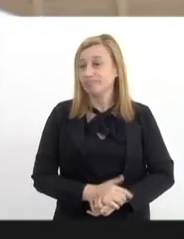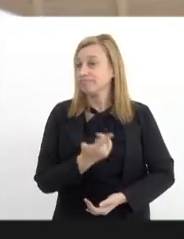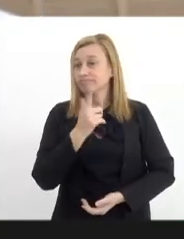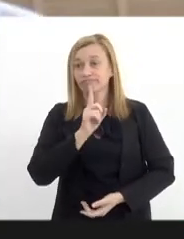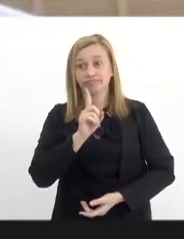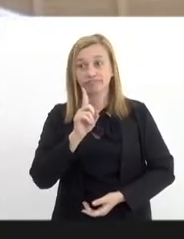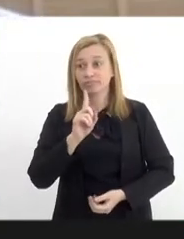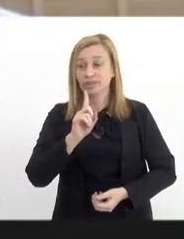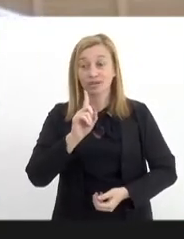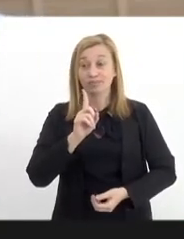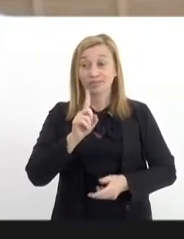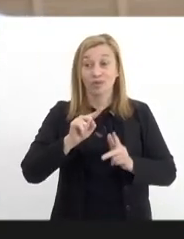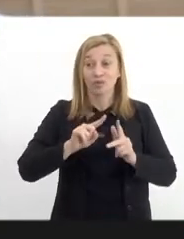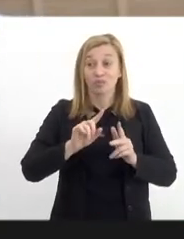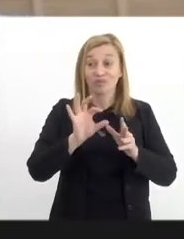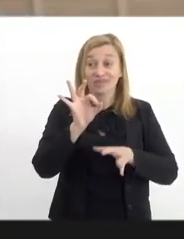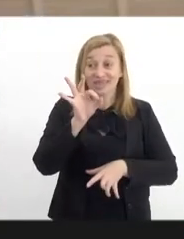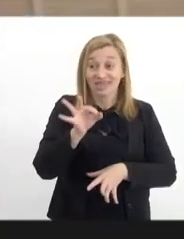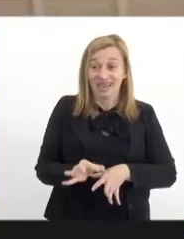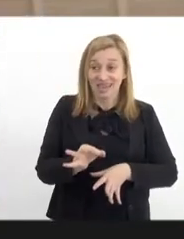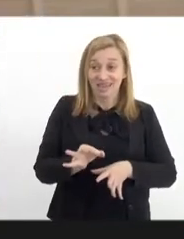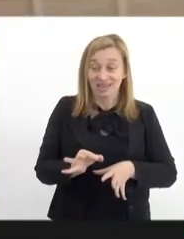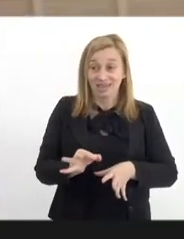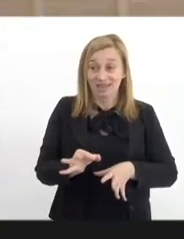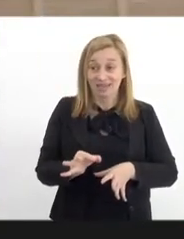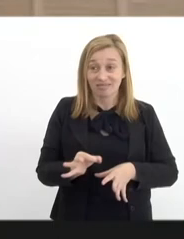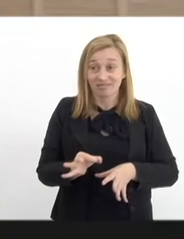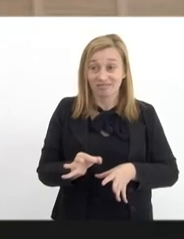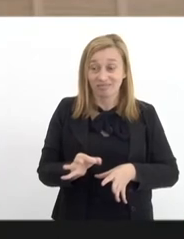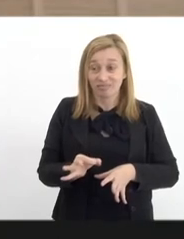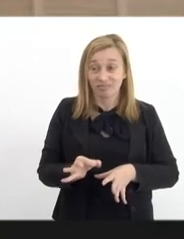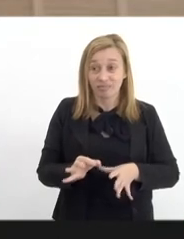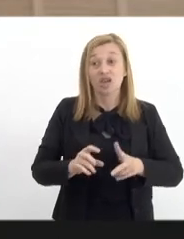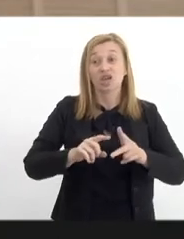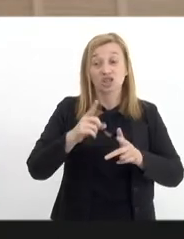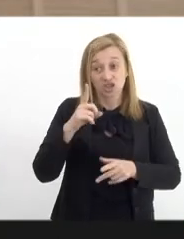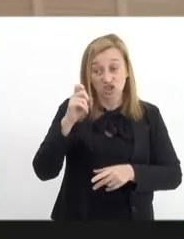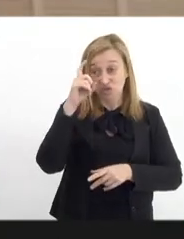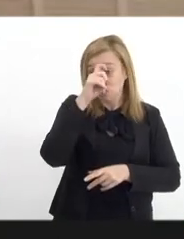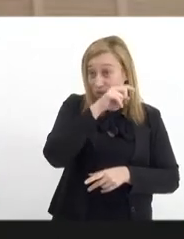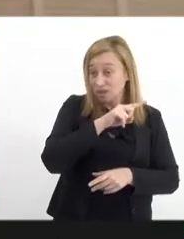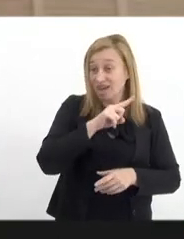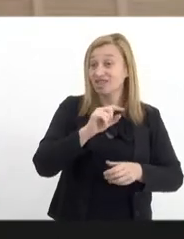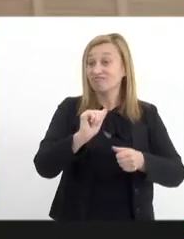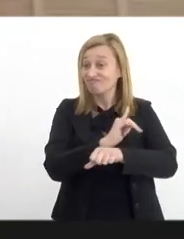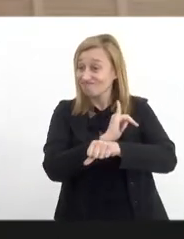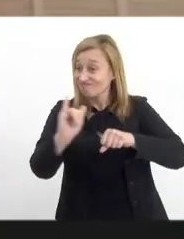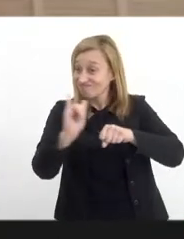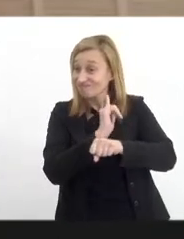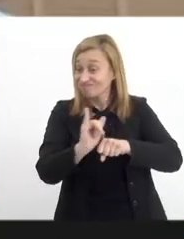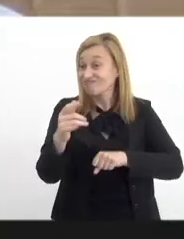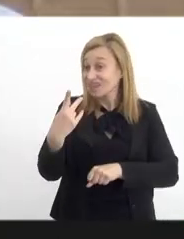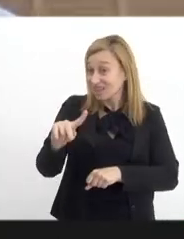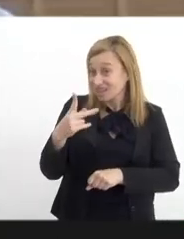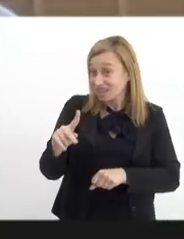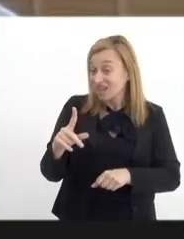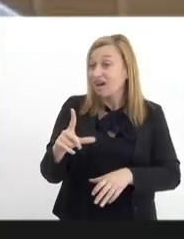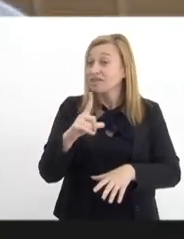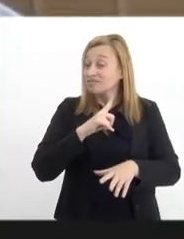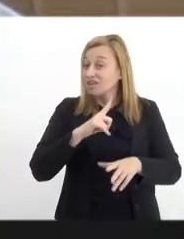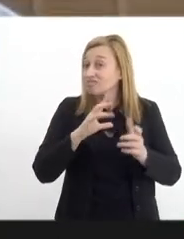estão totalmente regulamentadas, e temos dificuldade de articulação mesmo com eles, e tem uma